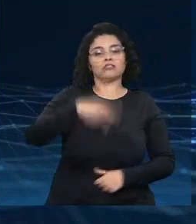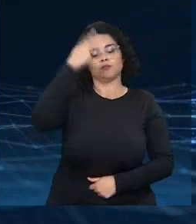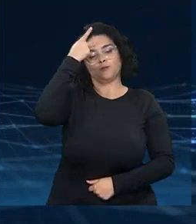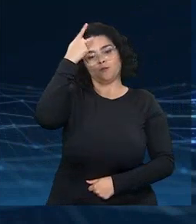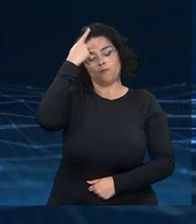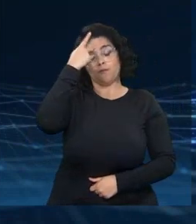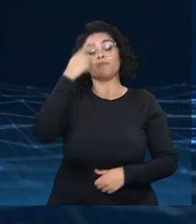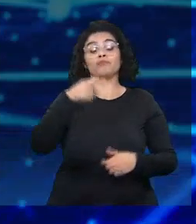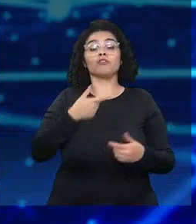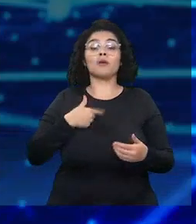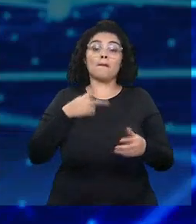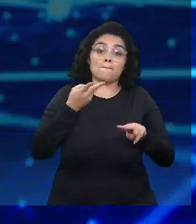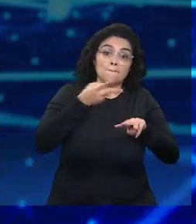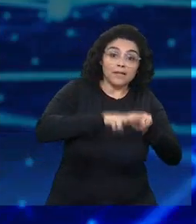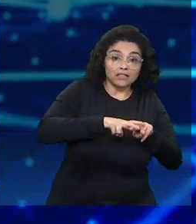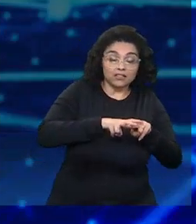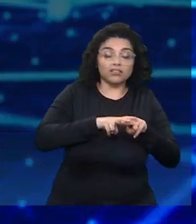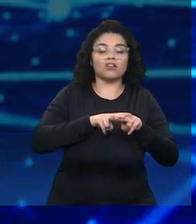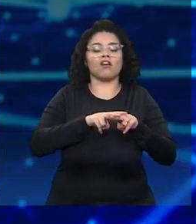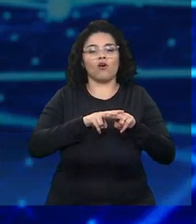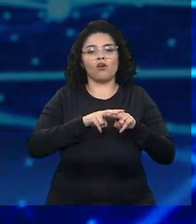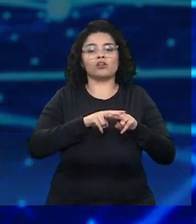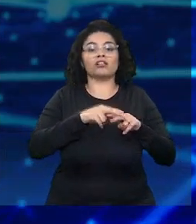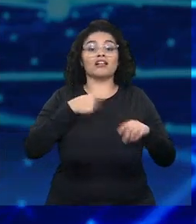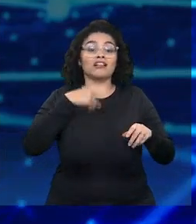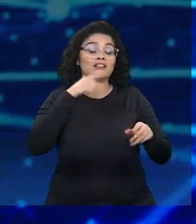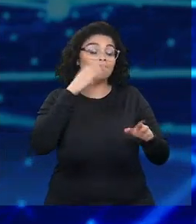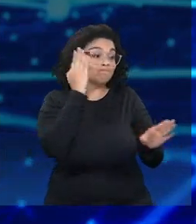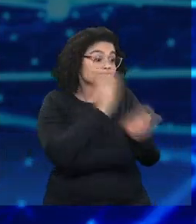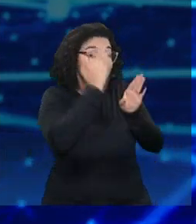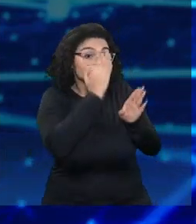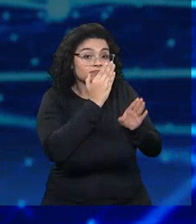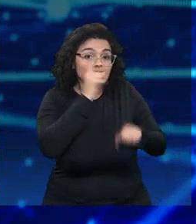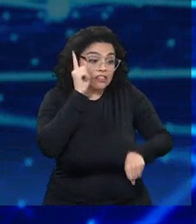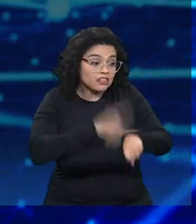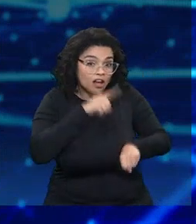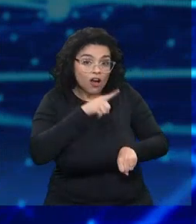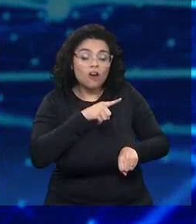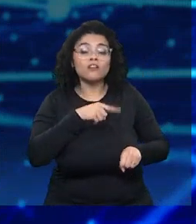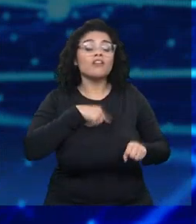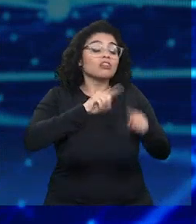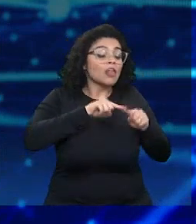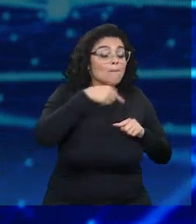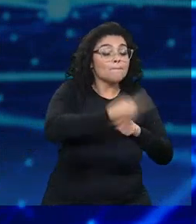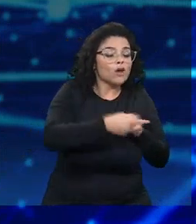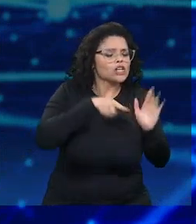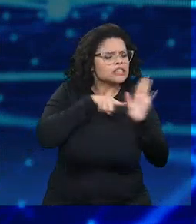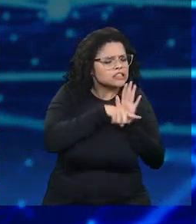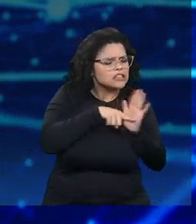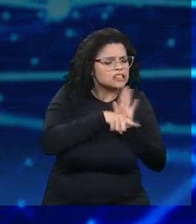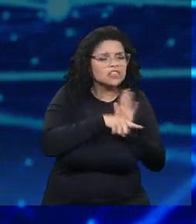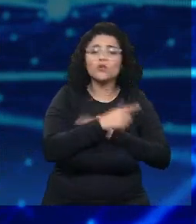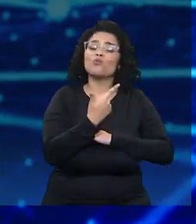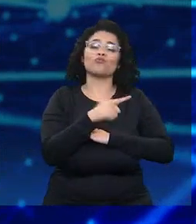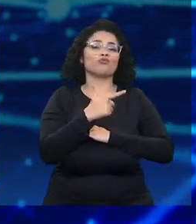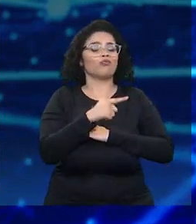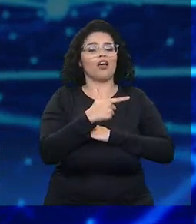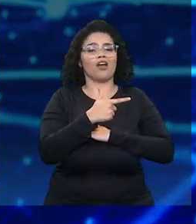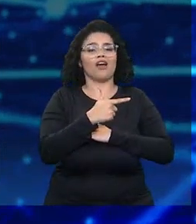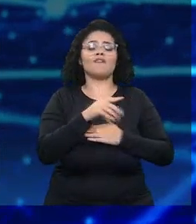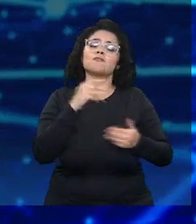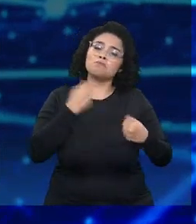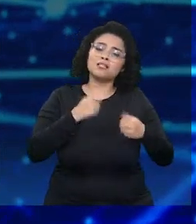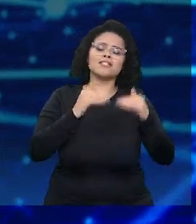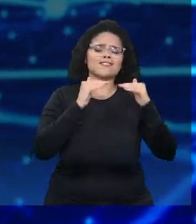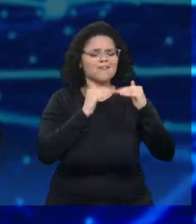prisões em flagrante não dão sequência a uma investigação para você chegar num andar de cima